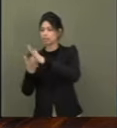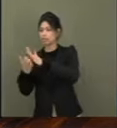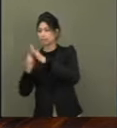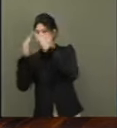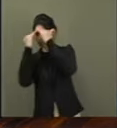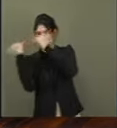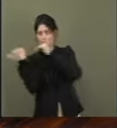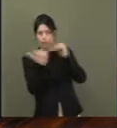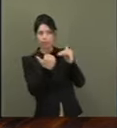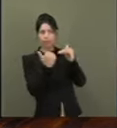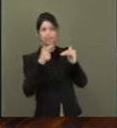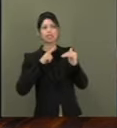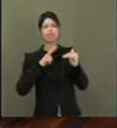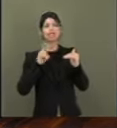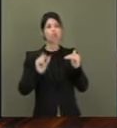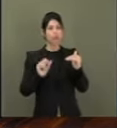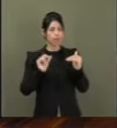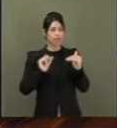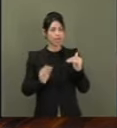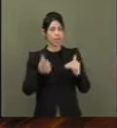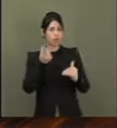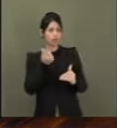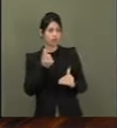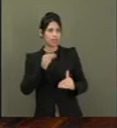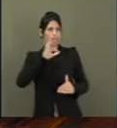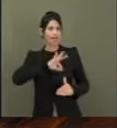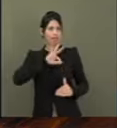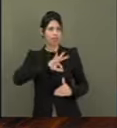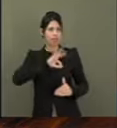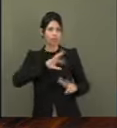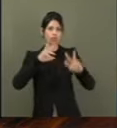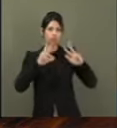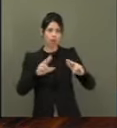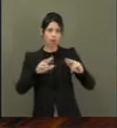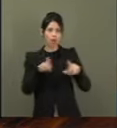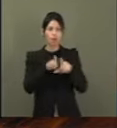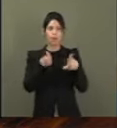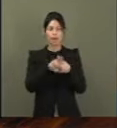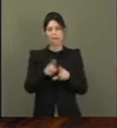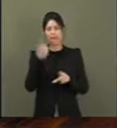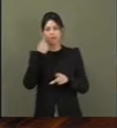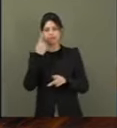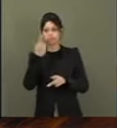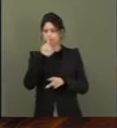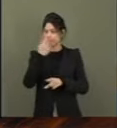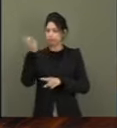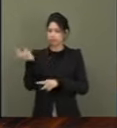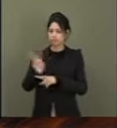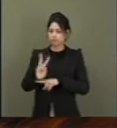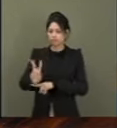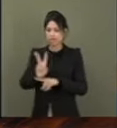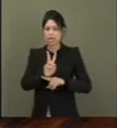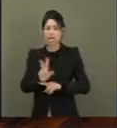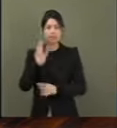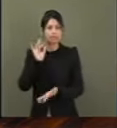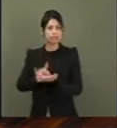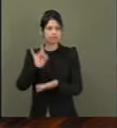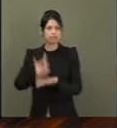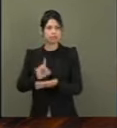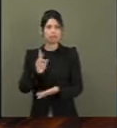aumentando também a fiscalização, a aplicação de sanções quando for o caso.